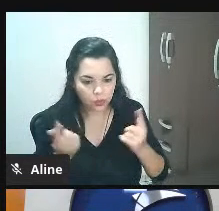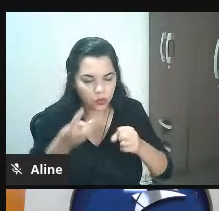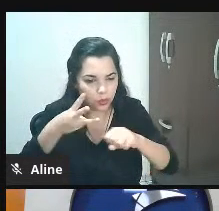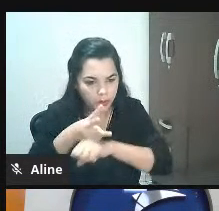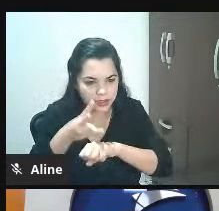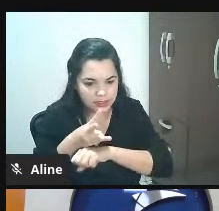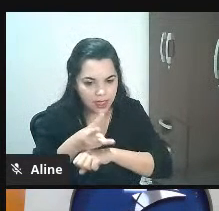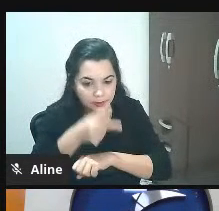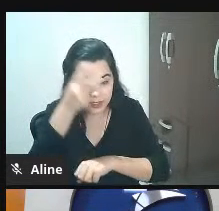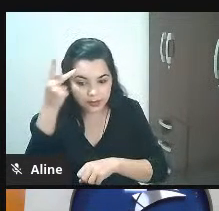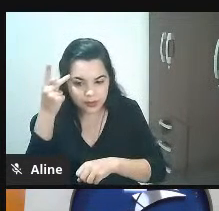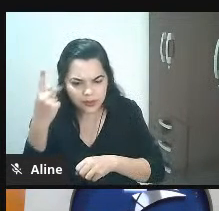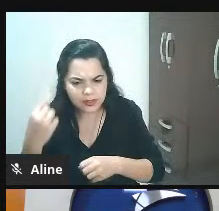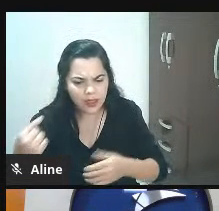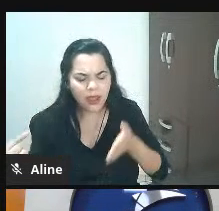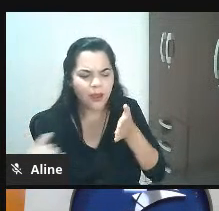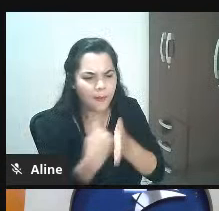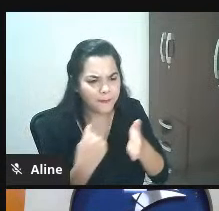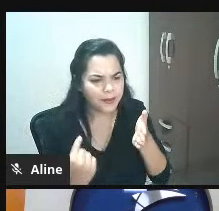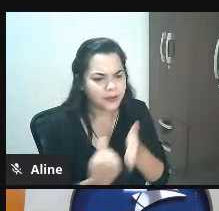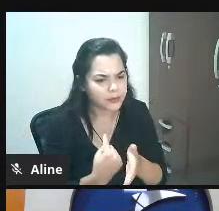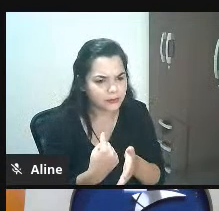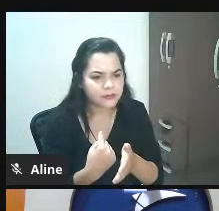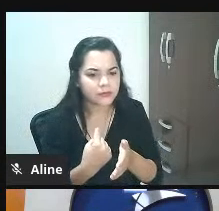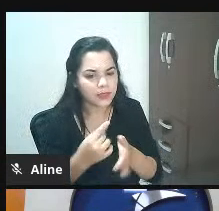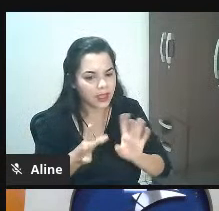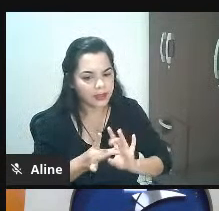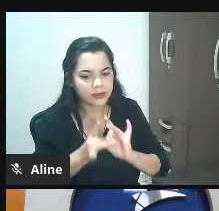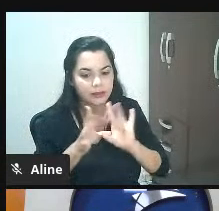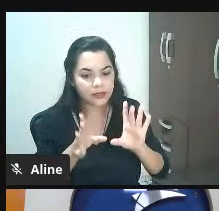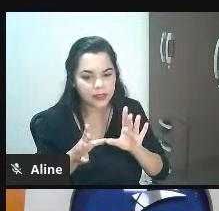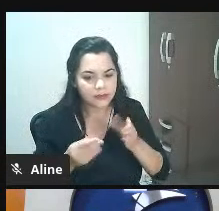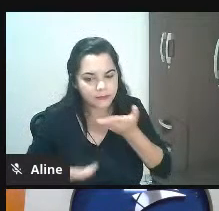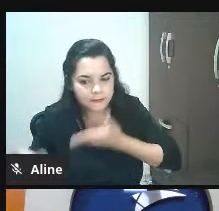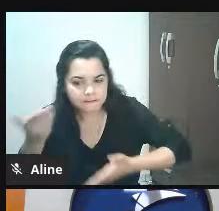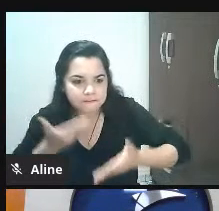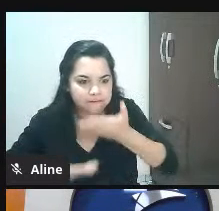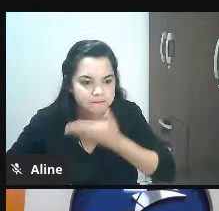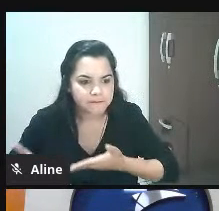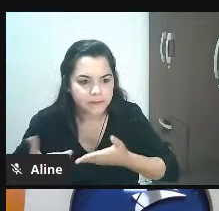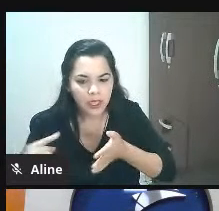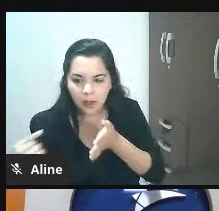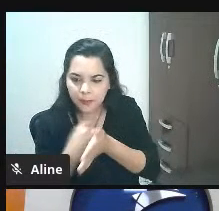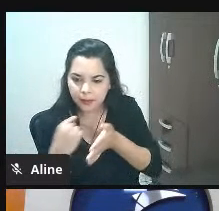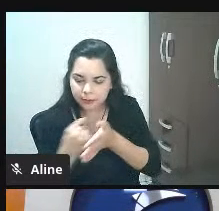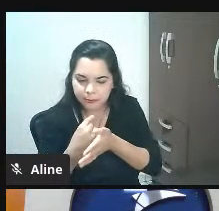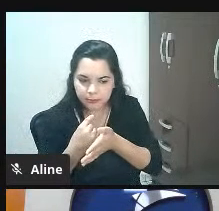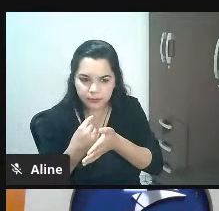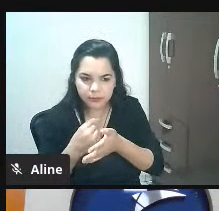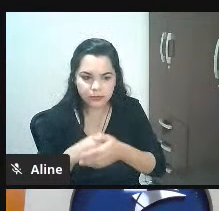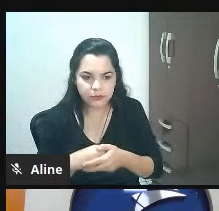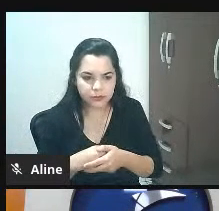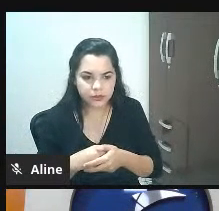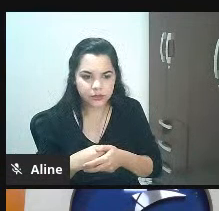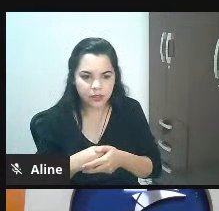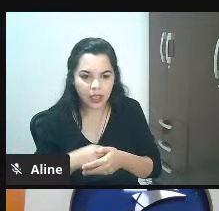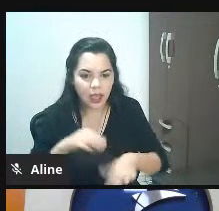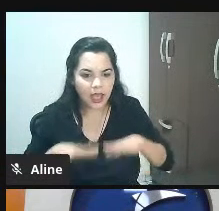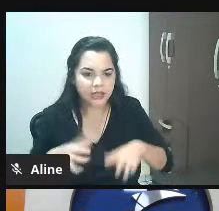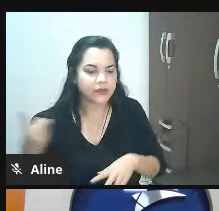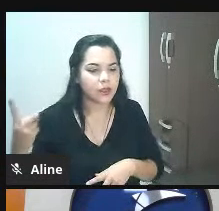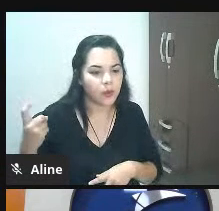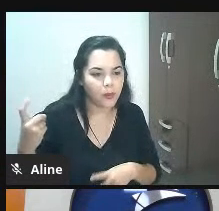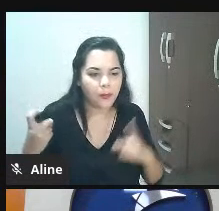perguntarem alguma coisa assim livre sabe pergunte o que você quiser sobre a nossa loja você tem perfume tal aí